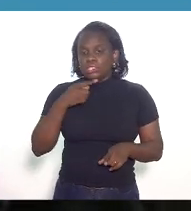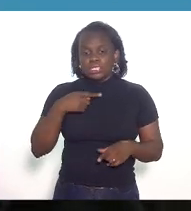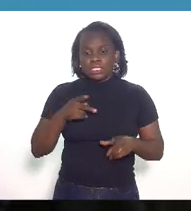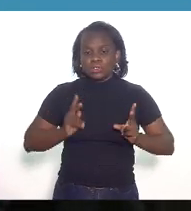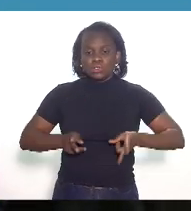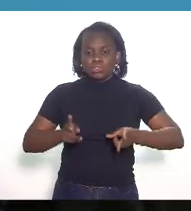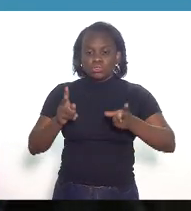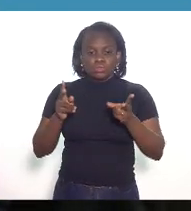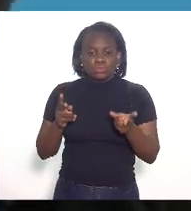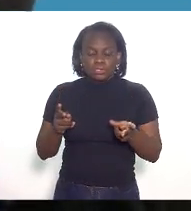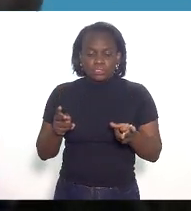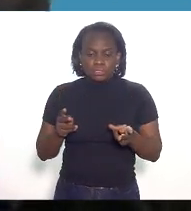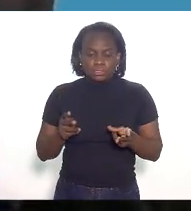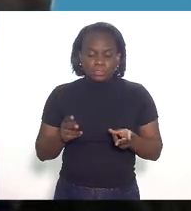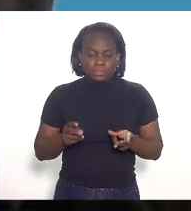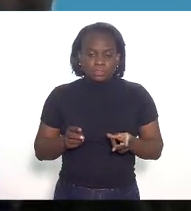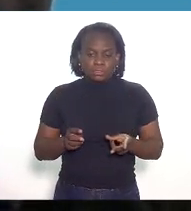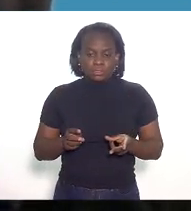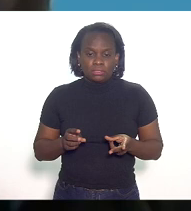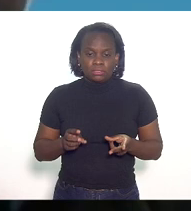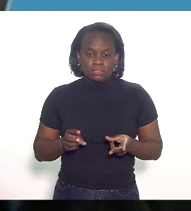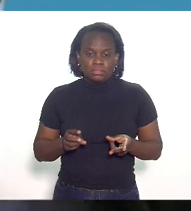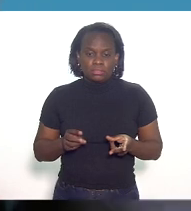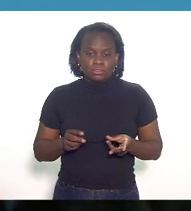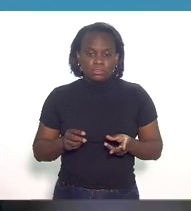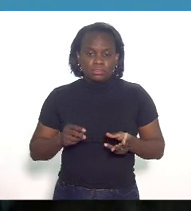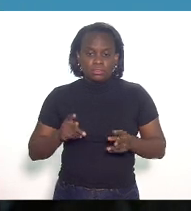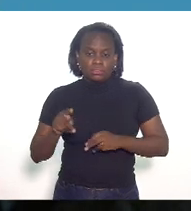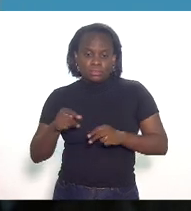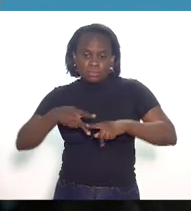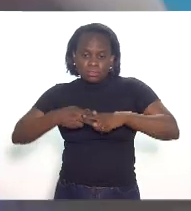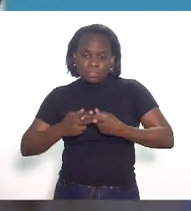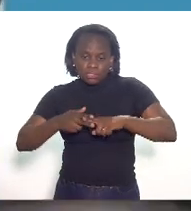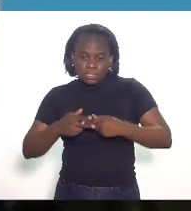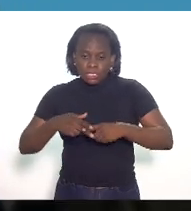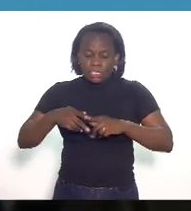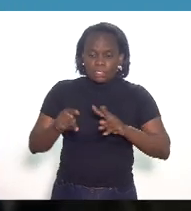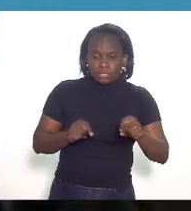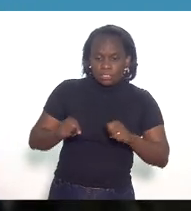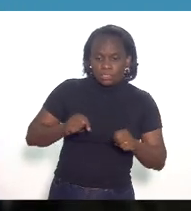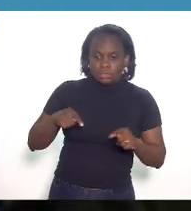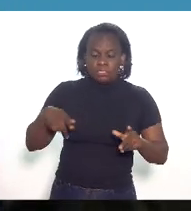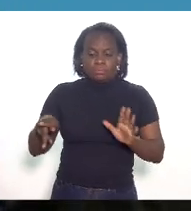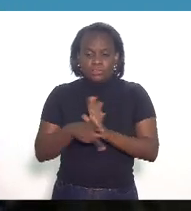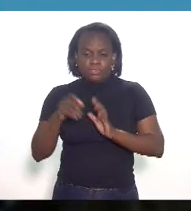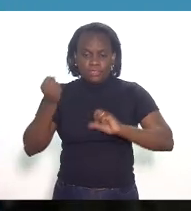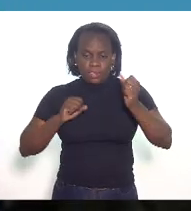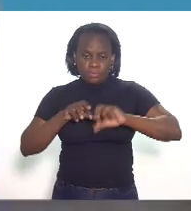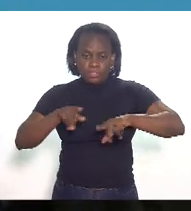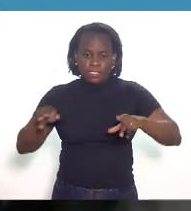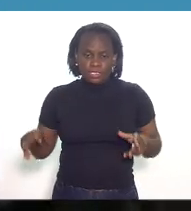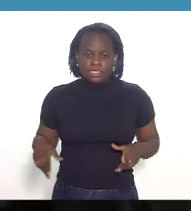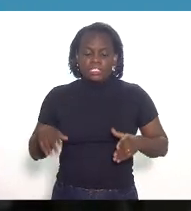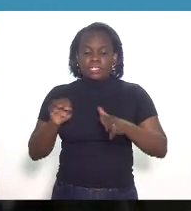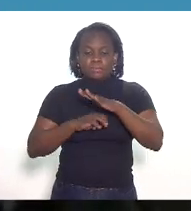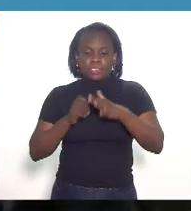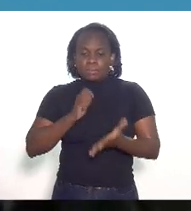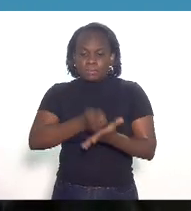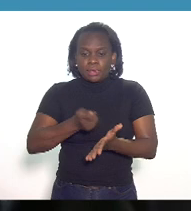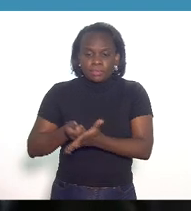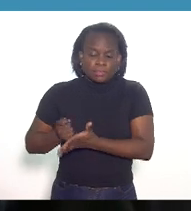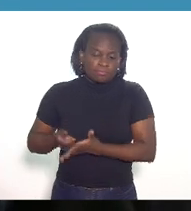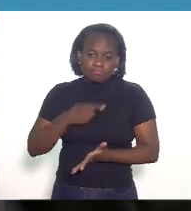a a manutenção dessa usina os investidores não conseguem mais